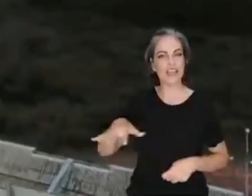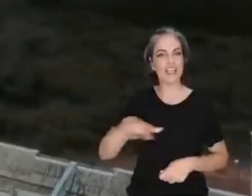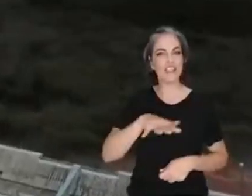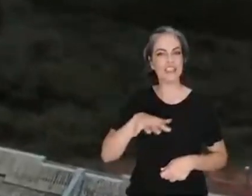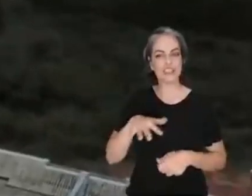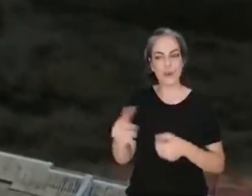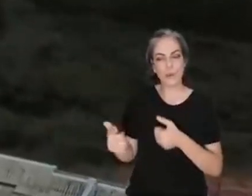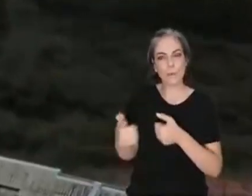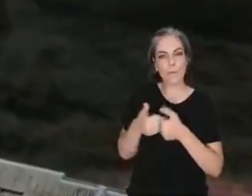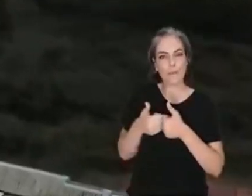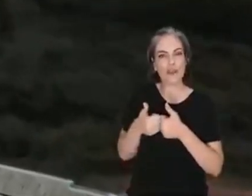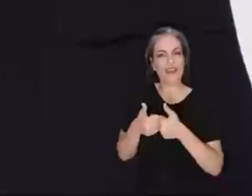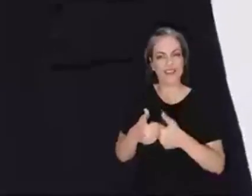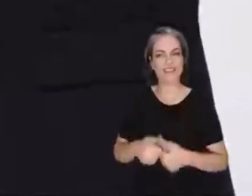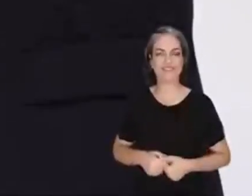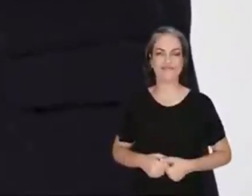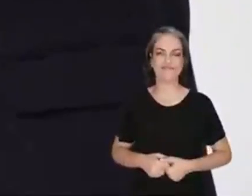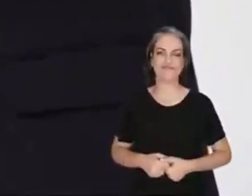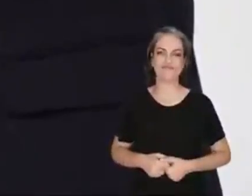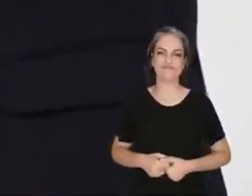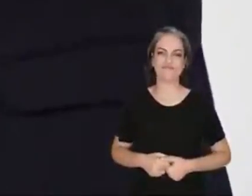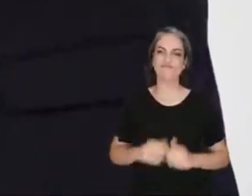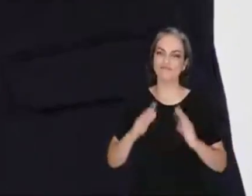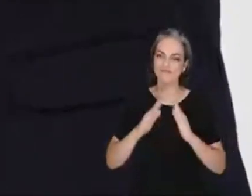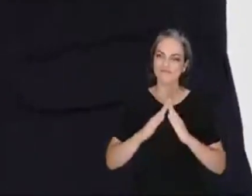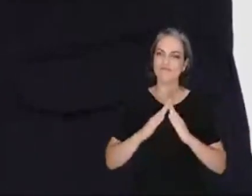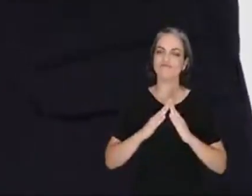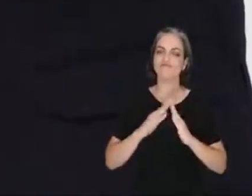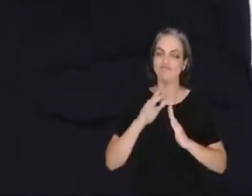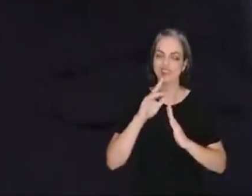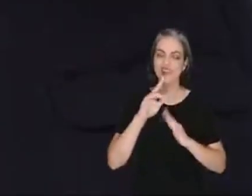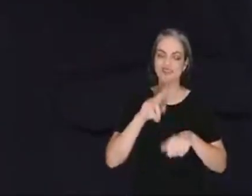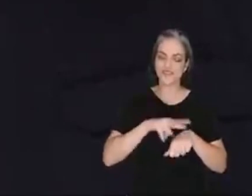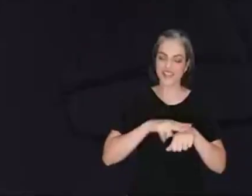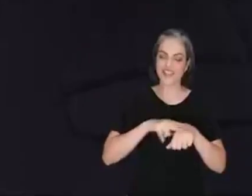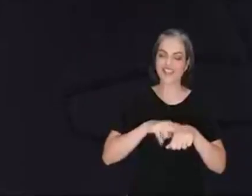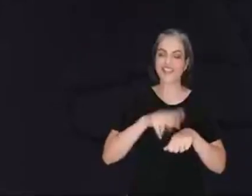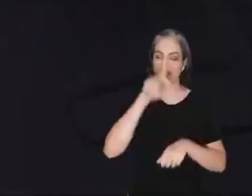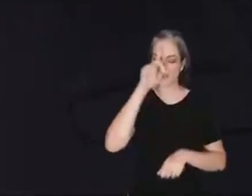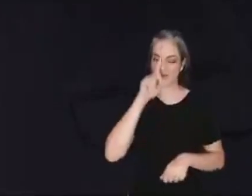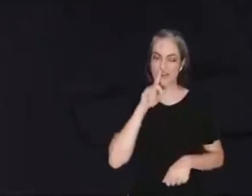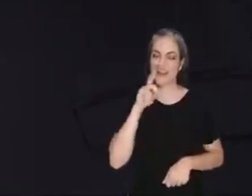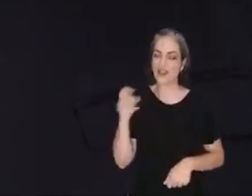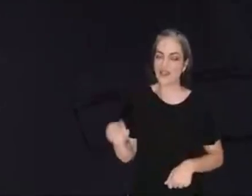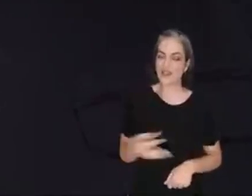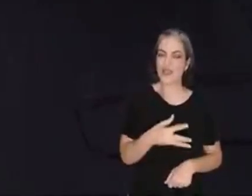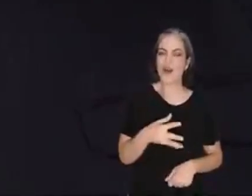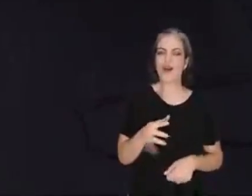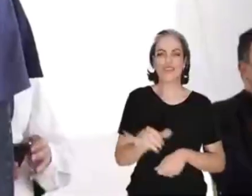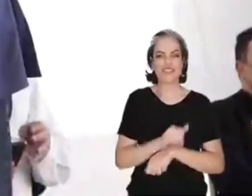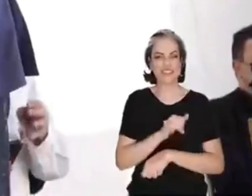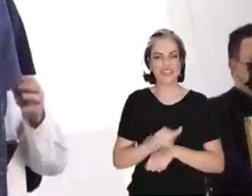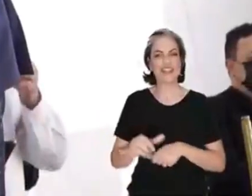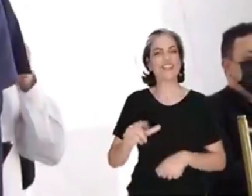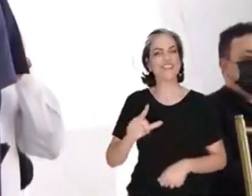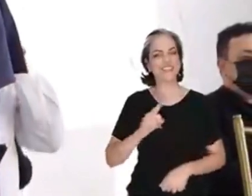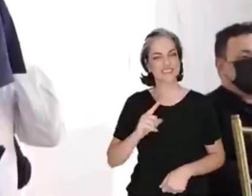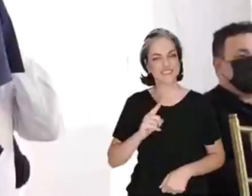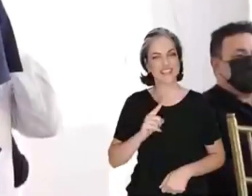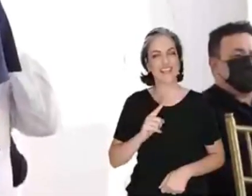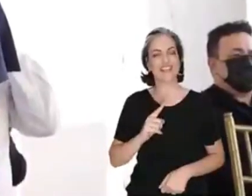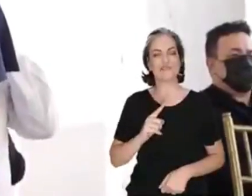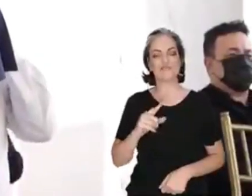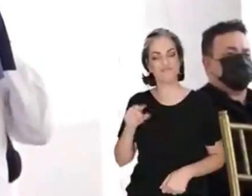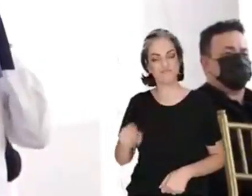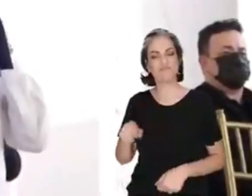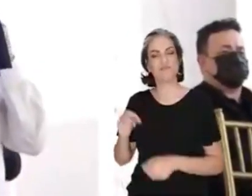dos interiores do Nordeste. O Casa Verde e Amarela inova ainda nas modalidades que oferece. Ele atua